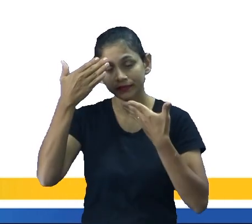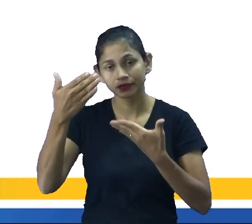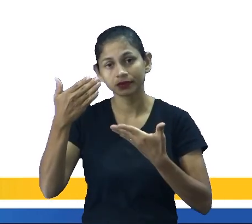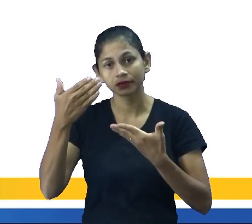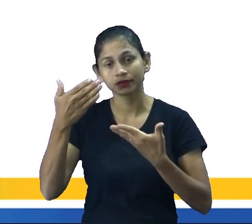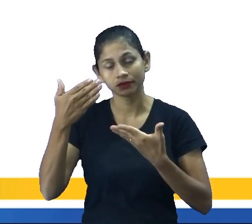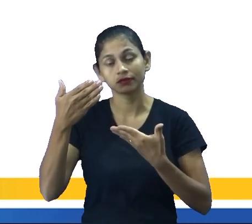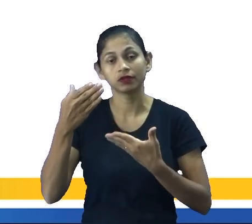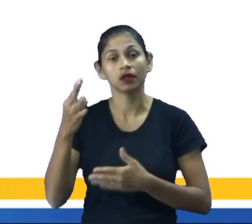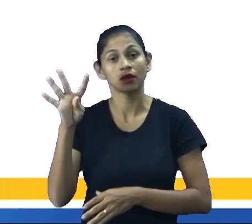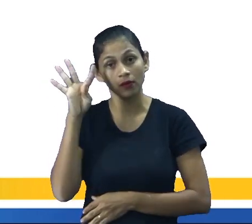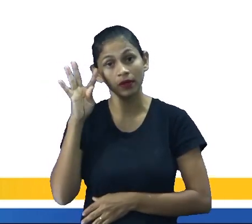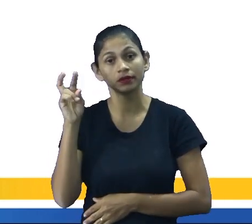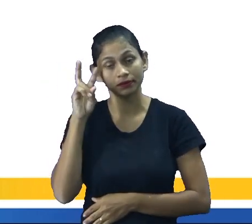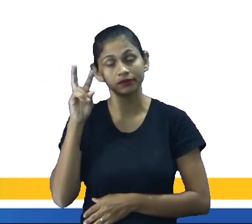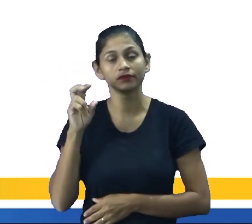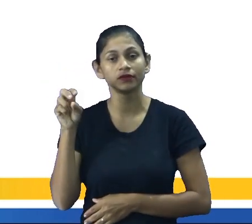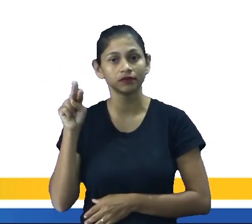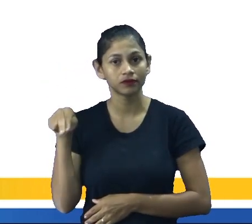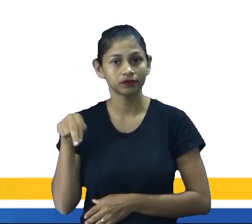-feira de novembro.